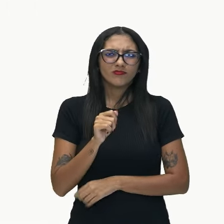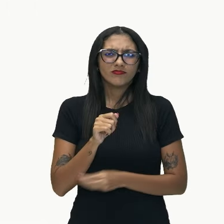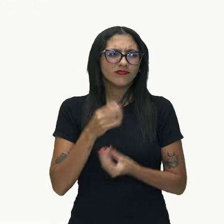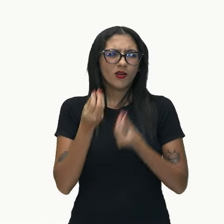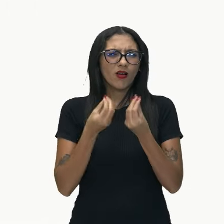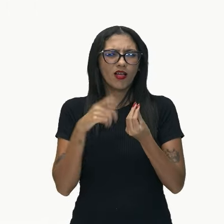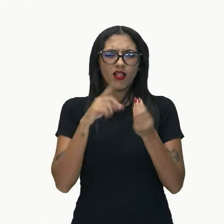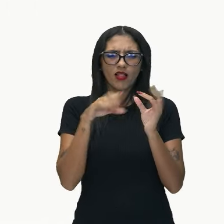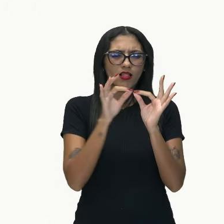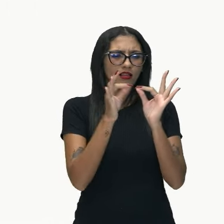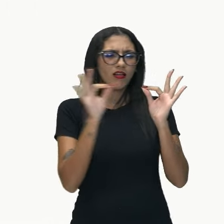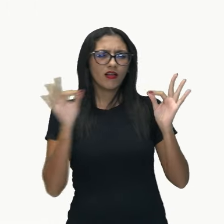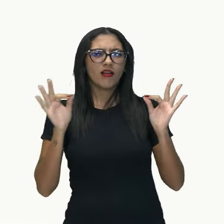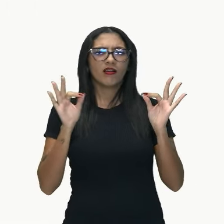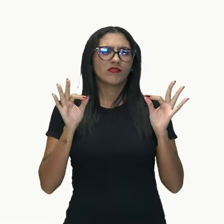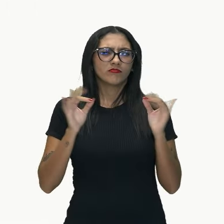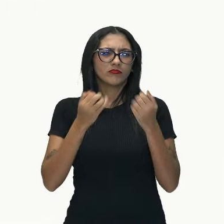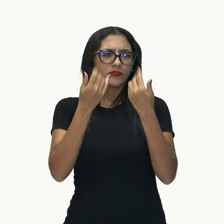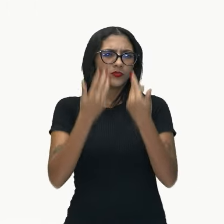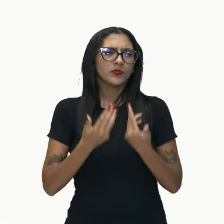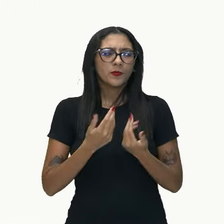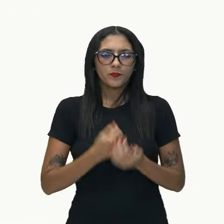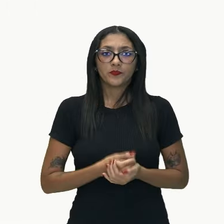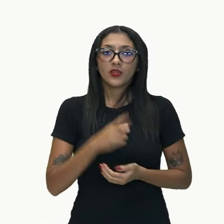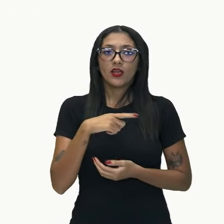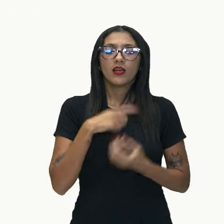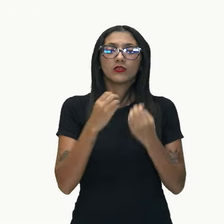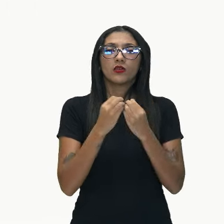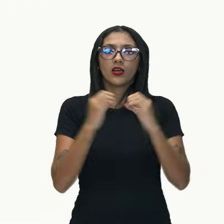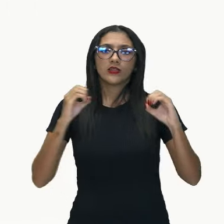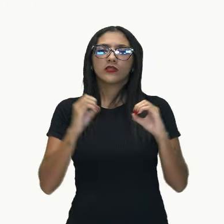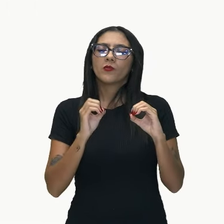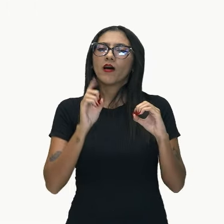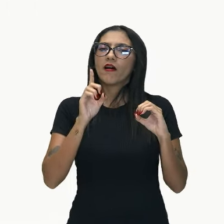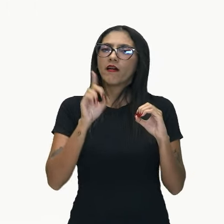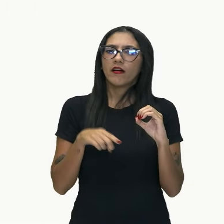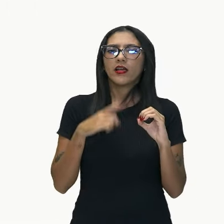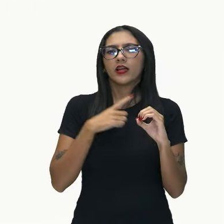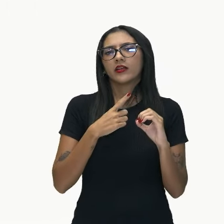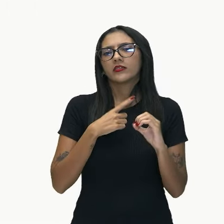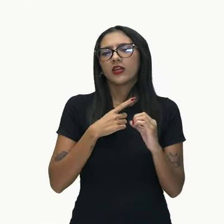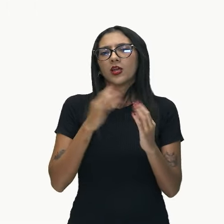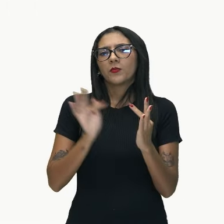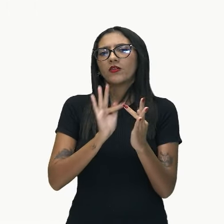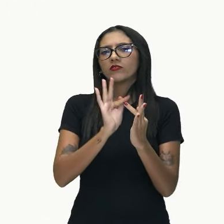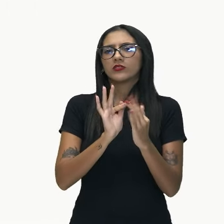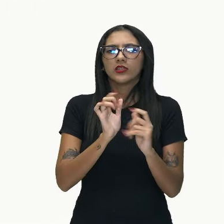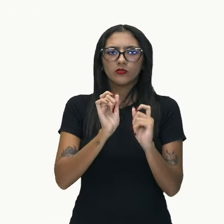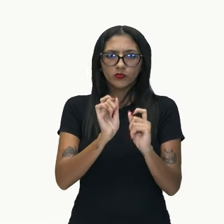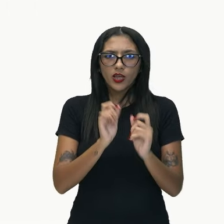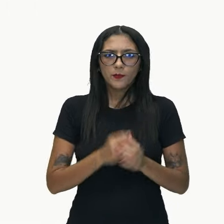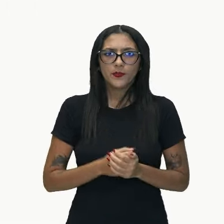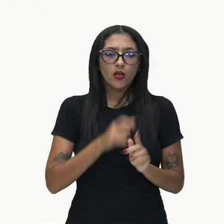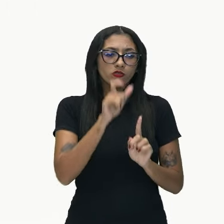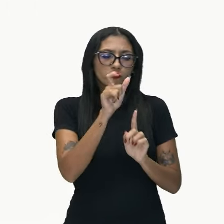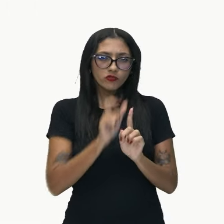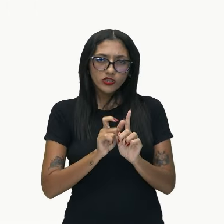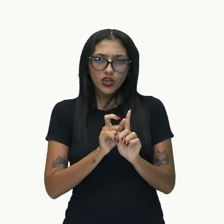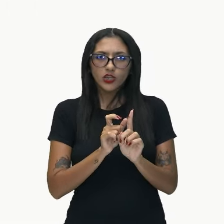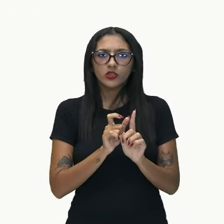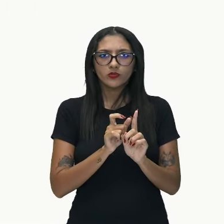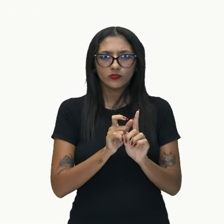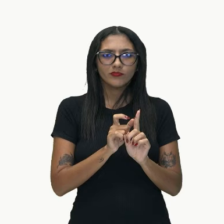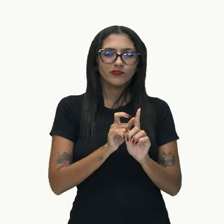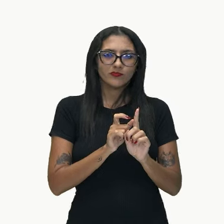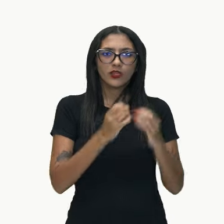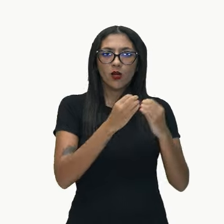para vocês o seguinte, que essa oração é uma oração que vai fazer função de sujeito da minha oração principal, é